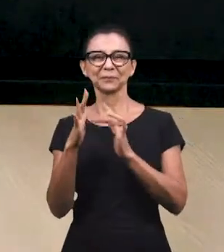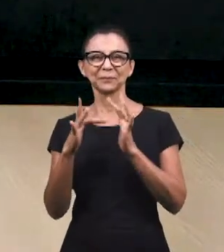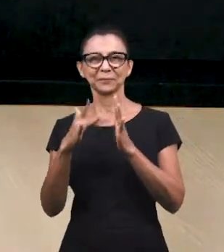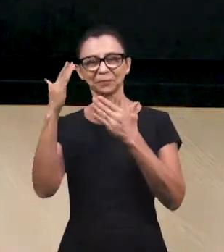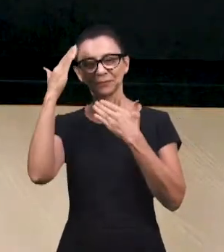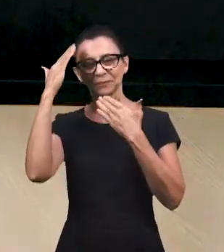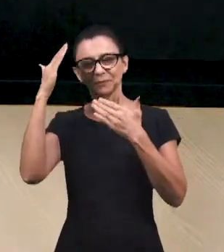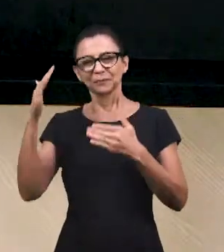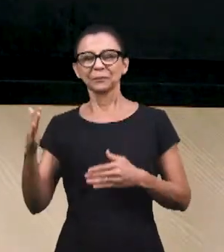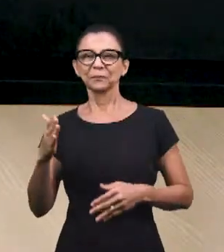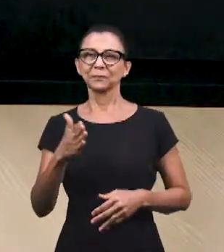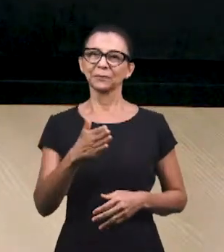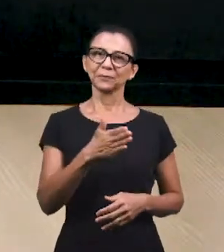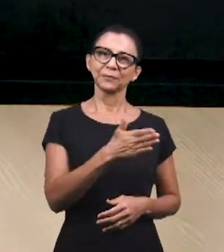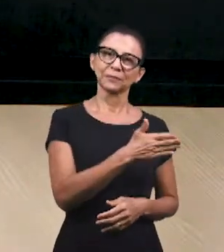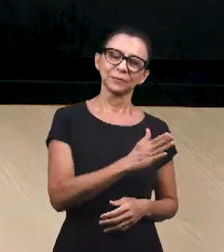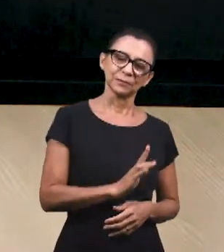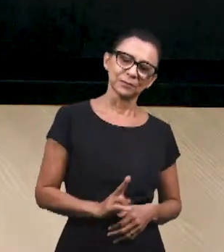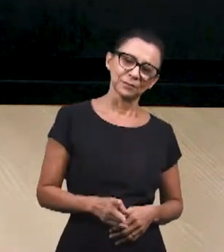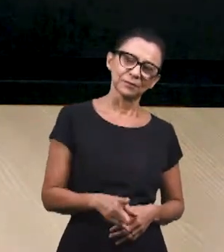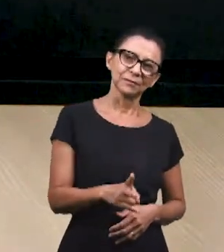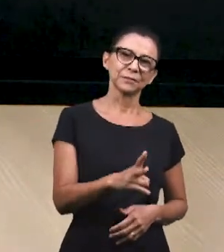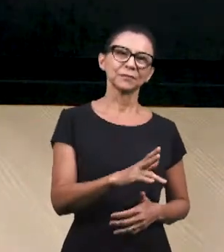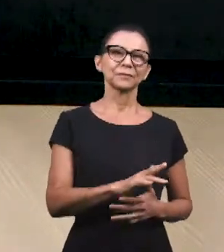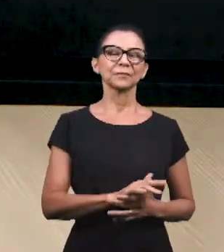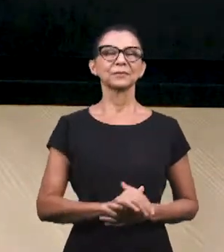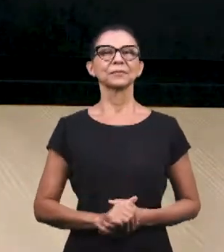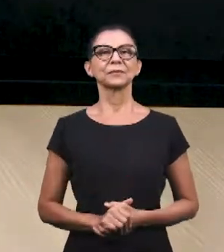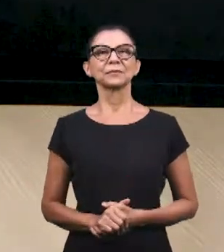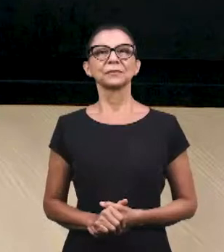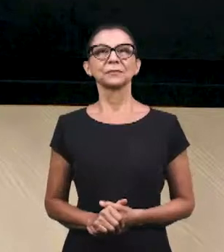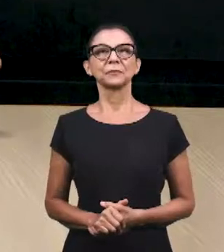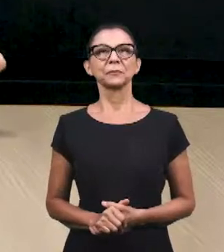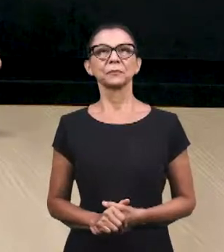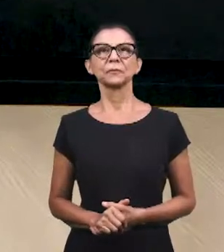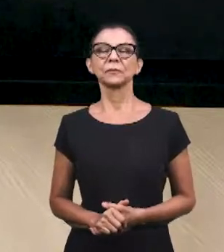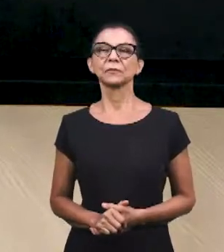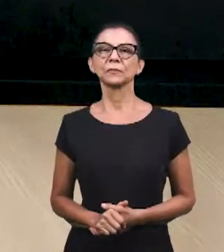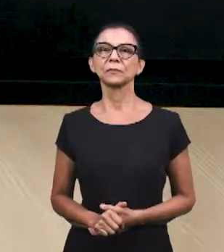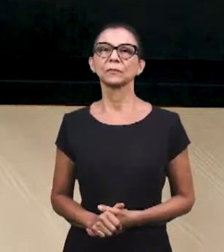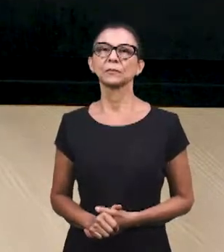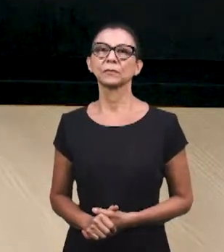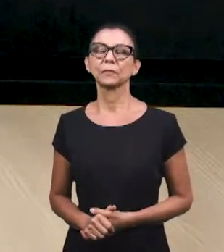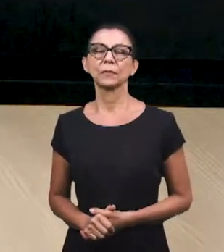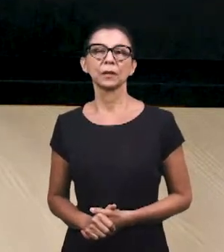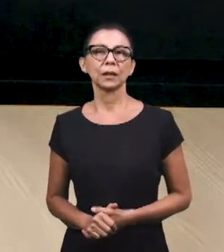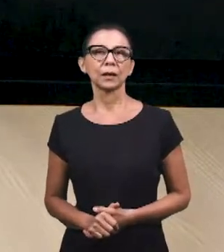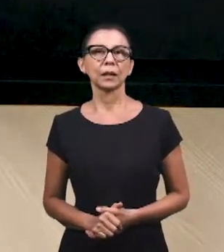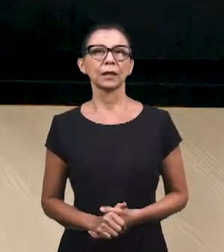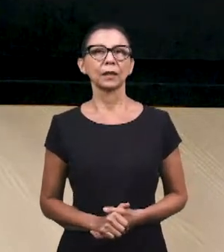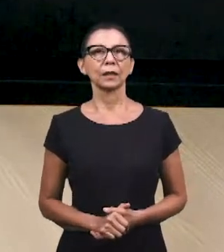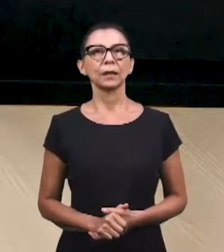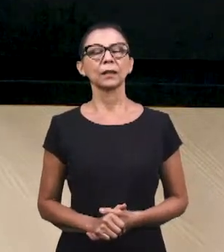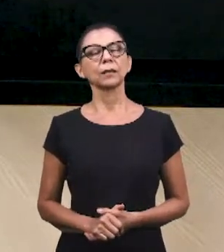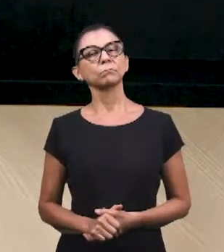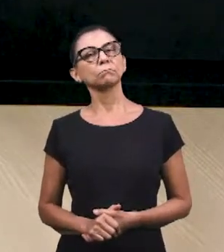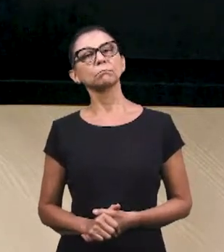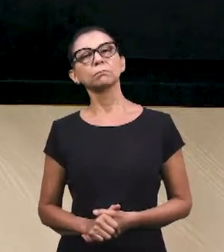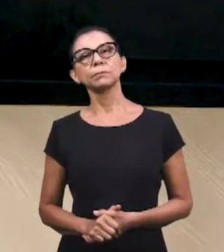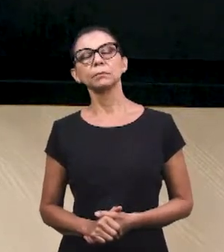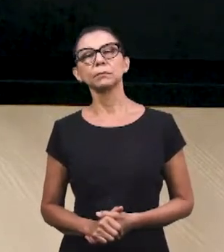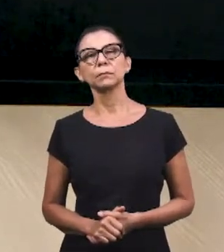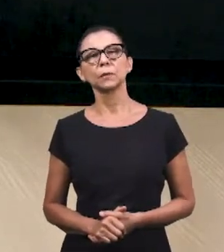Então, irmãos, nós iremos dar continuidade à outra resposta, agora à nossa pergunta, que é a única pergunta, mas que ela